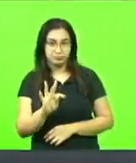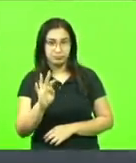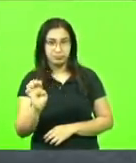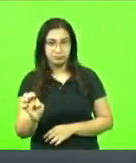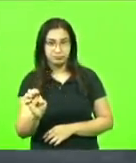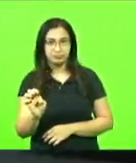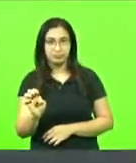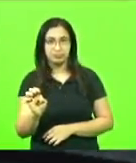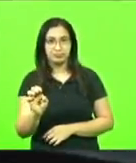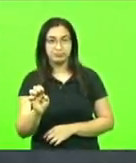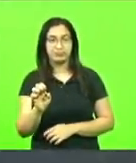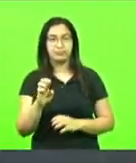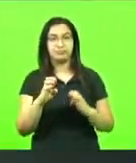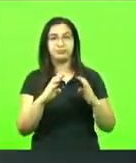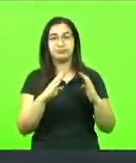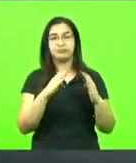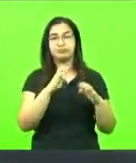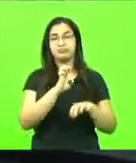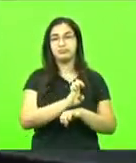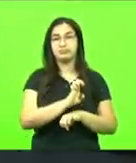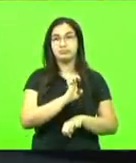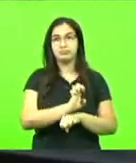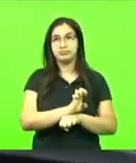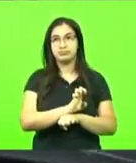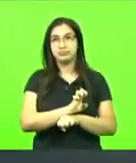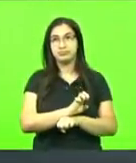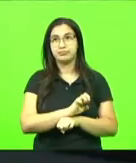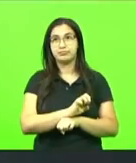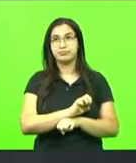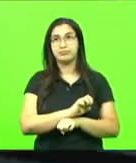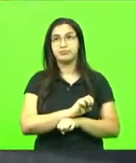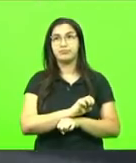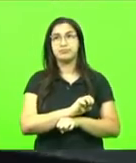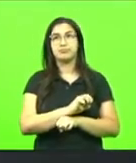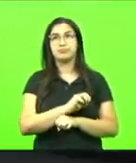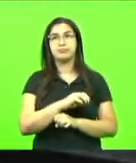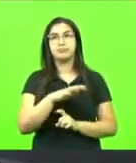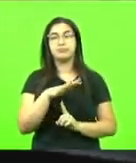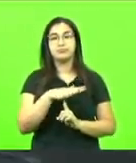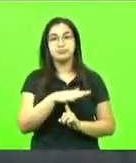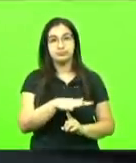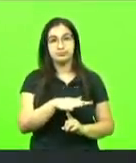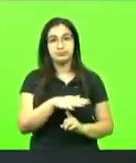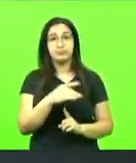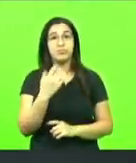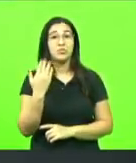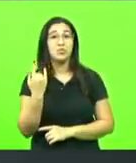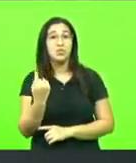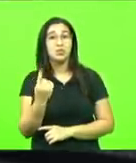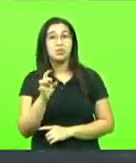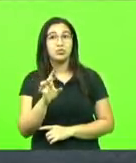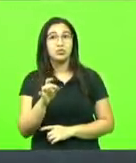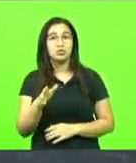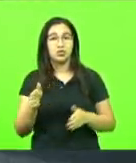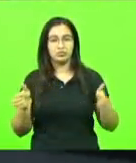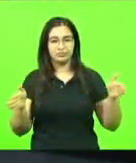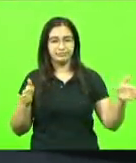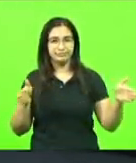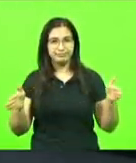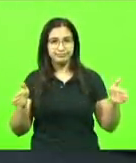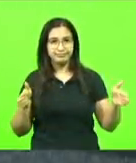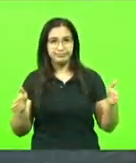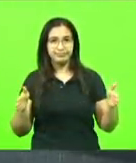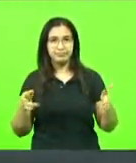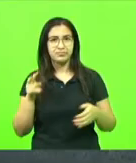Paraná. Esse vídeo que está passando mostra apenas um trecho, senhor presidente, que nós, nas